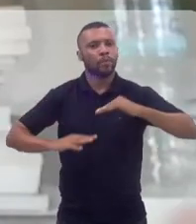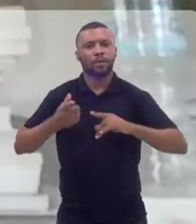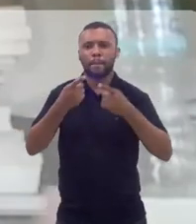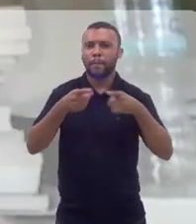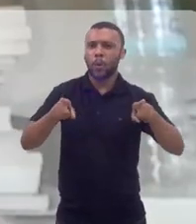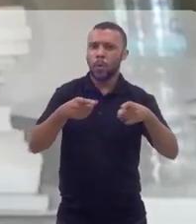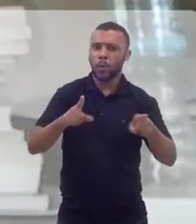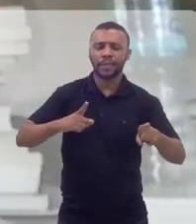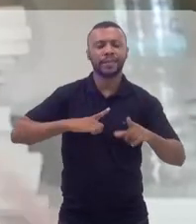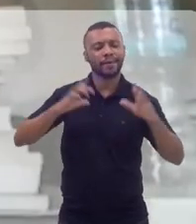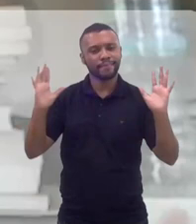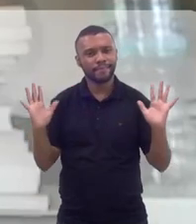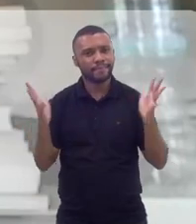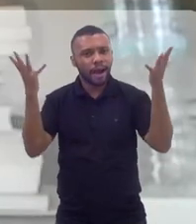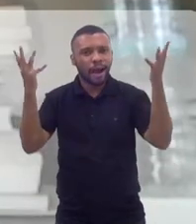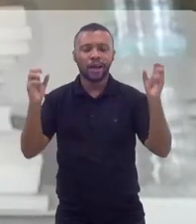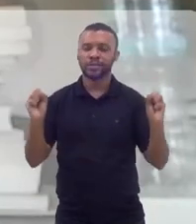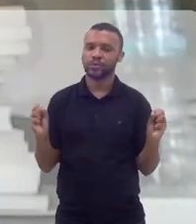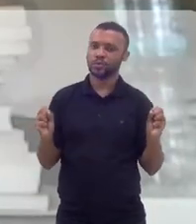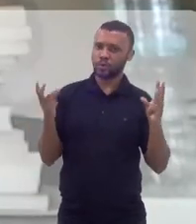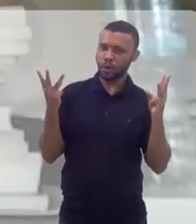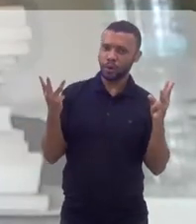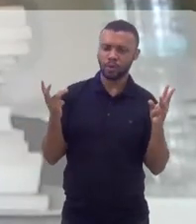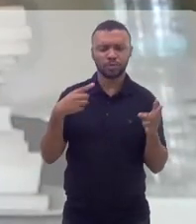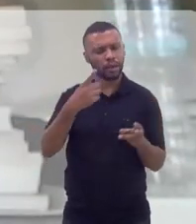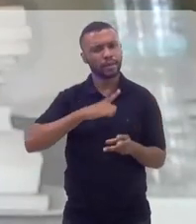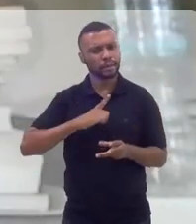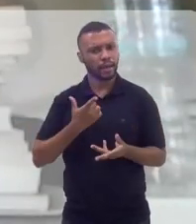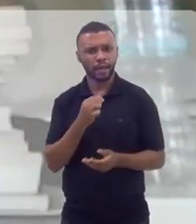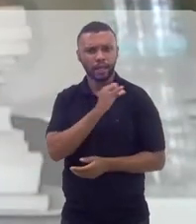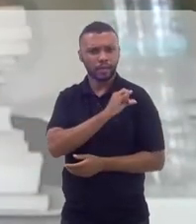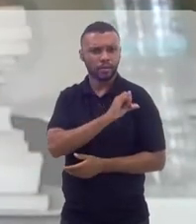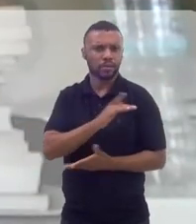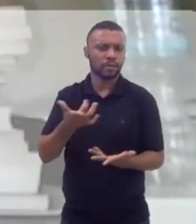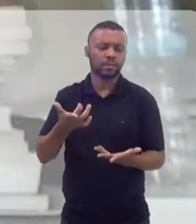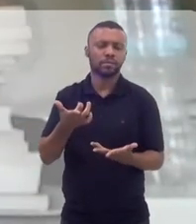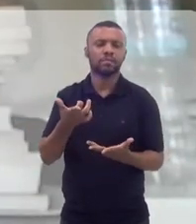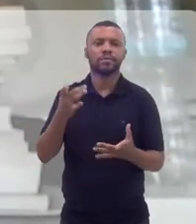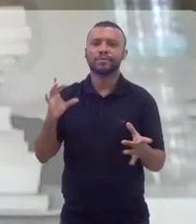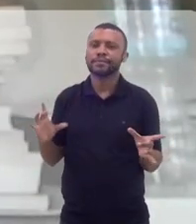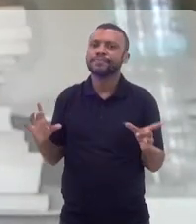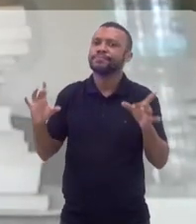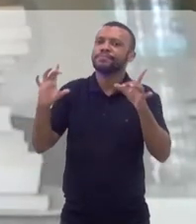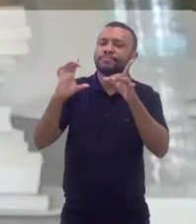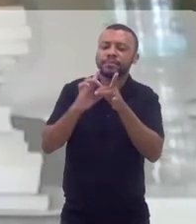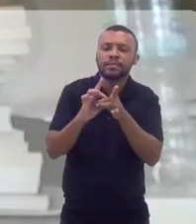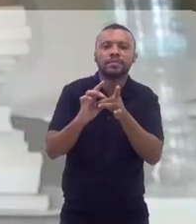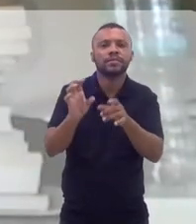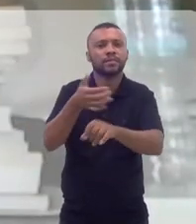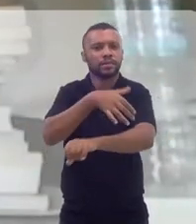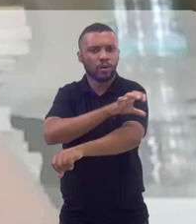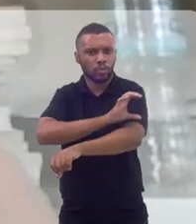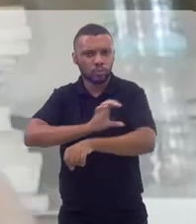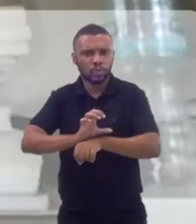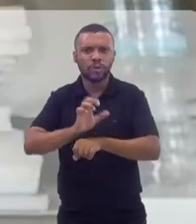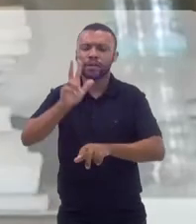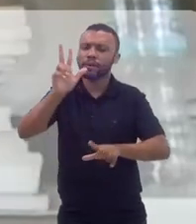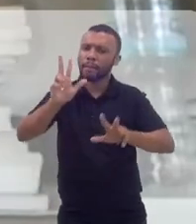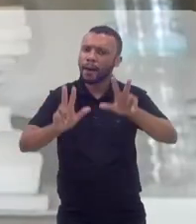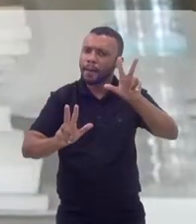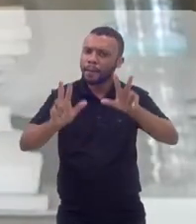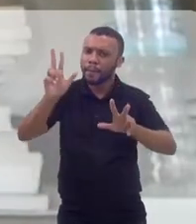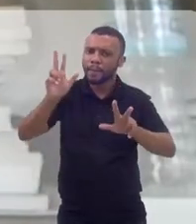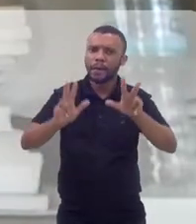Qualquer cidade quer ter festivais assim? E a gente tem isso. E faz parte dessa cultura do